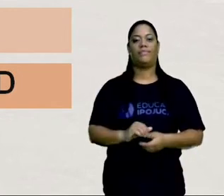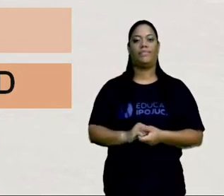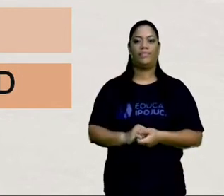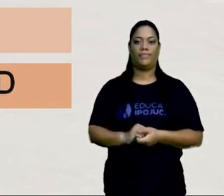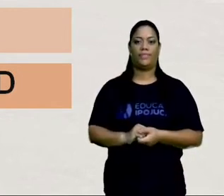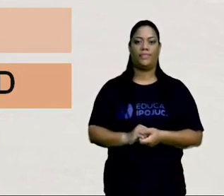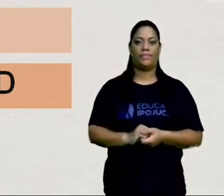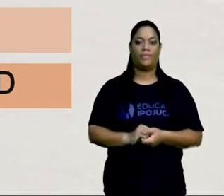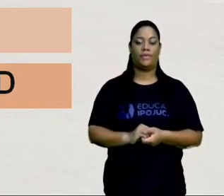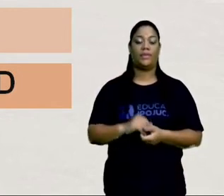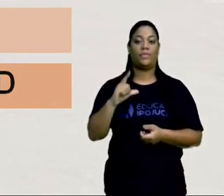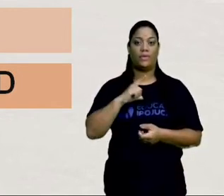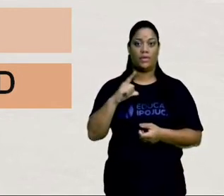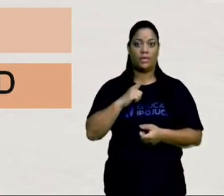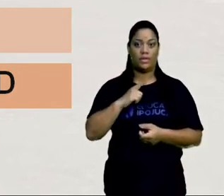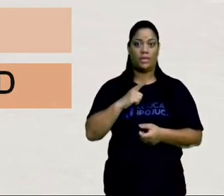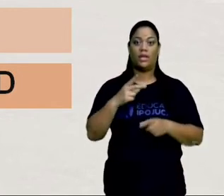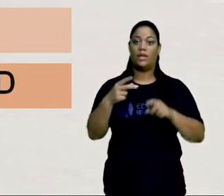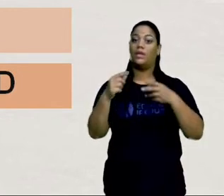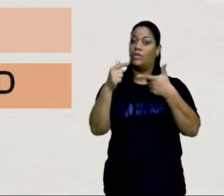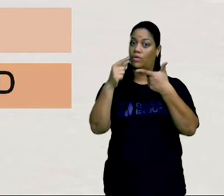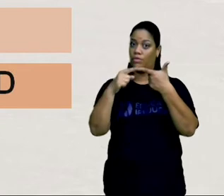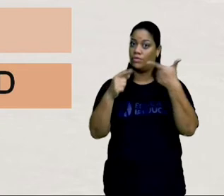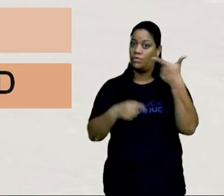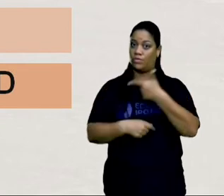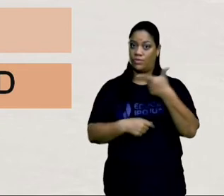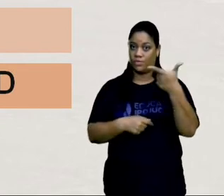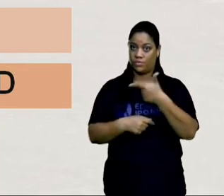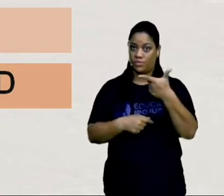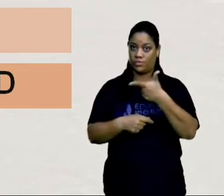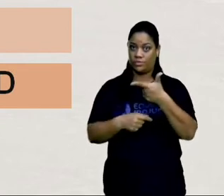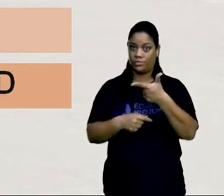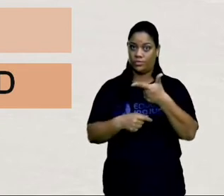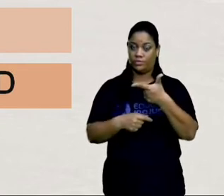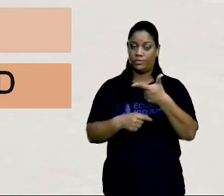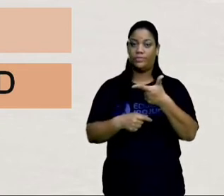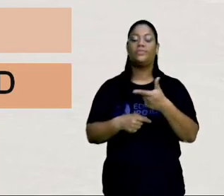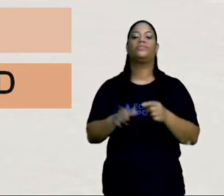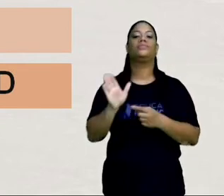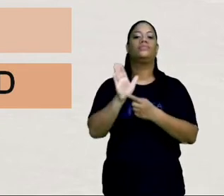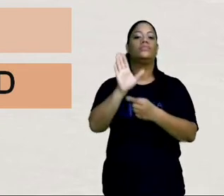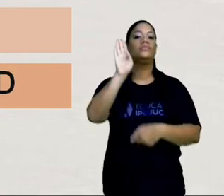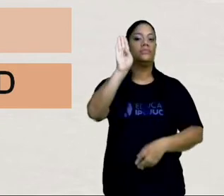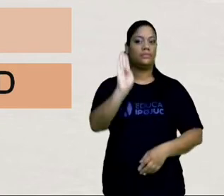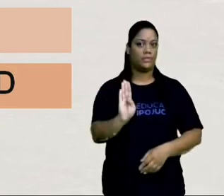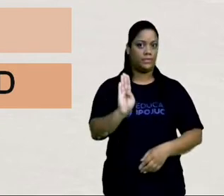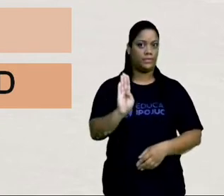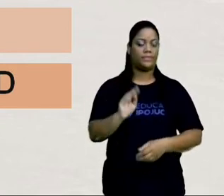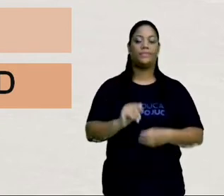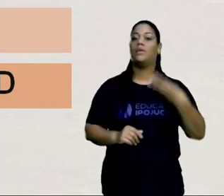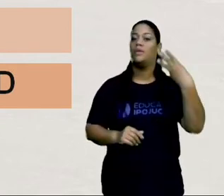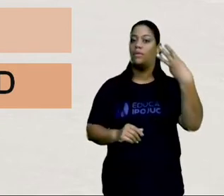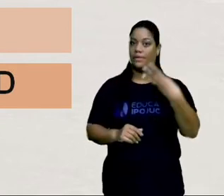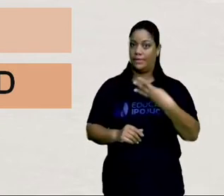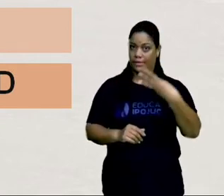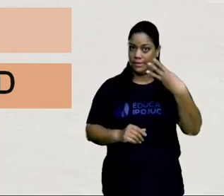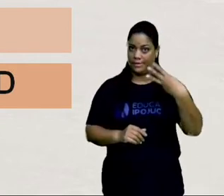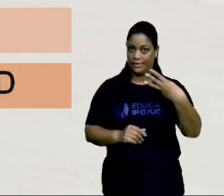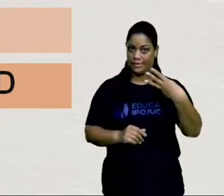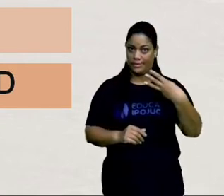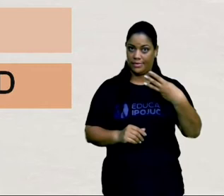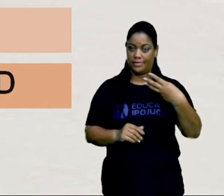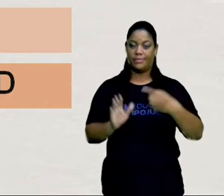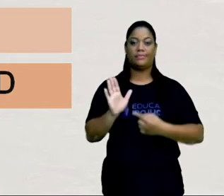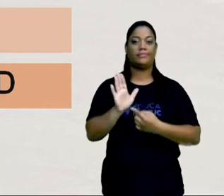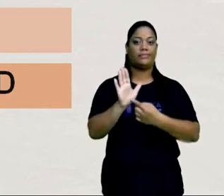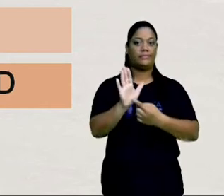Aqueles que têm duas unidades de área, a gente vai representar com a letra B. Os que têm três unidades de área,